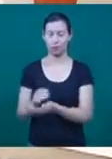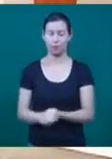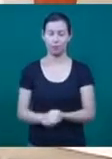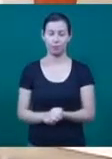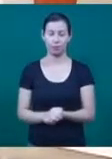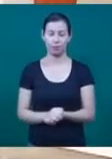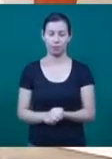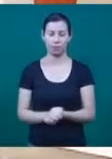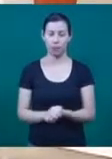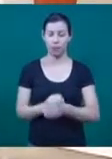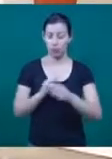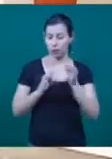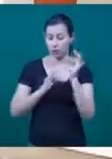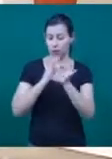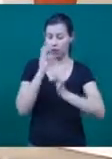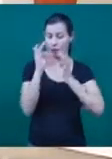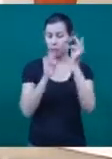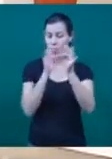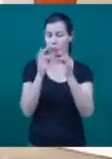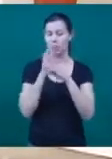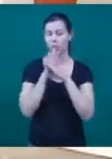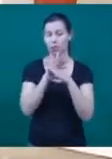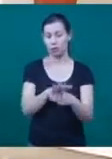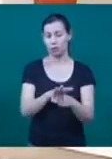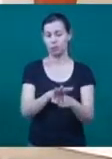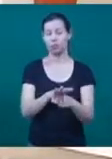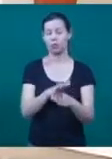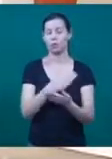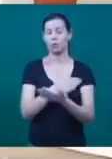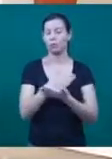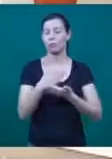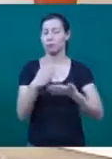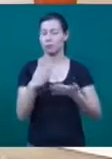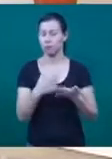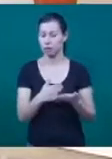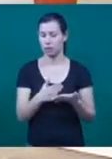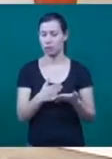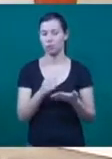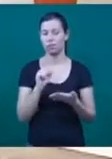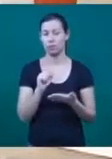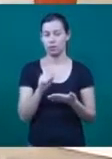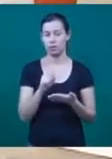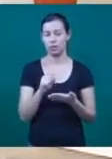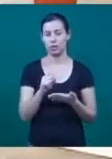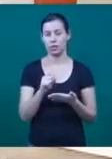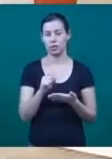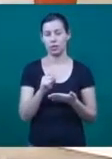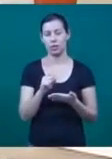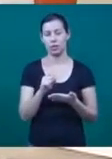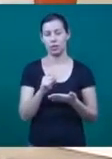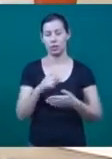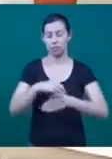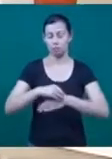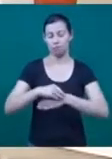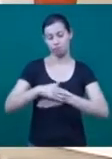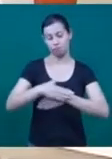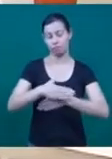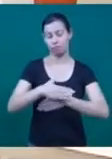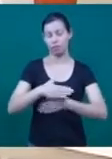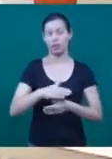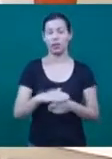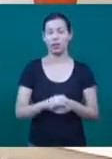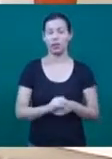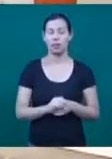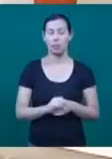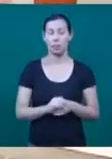atua nos primeiros anos da doença, quando a inflamação é muito importante. O tratamento